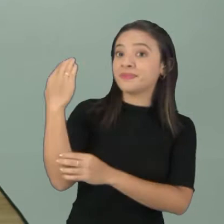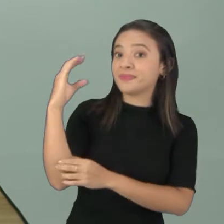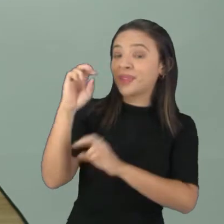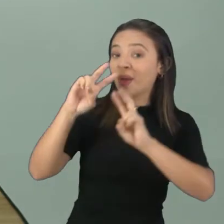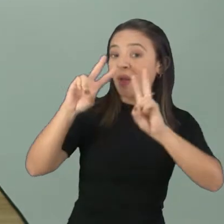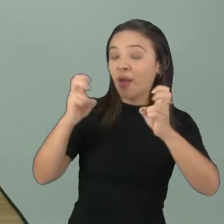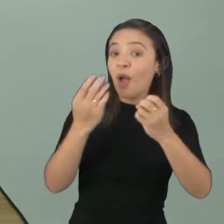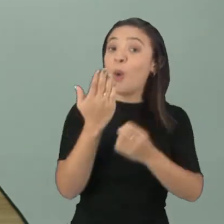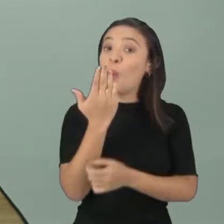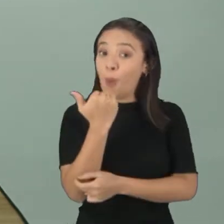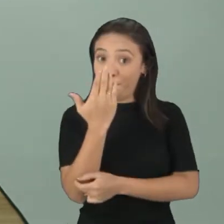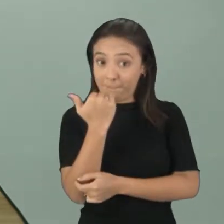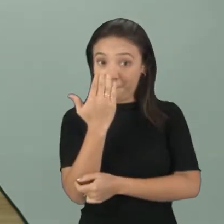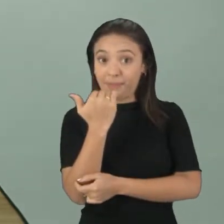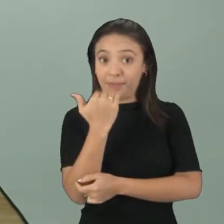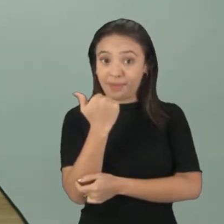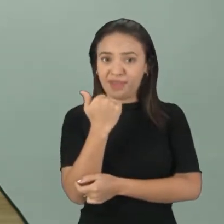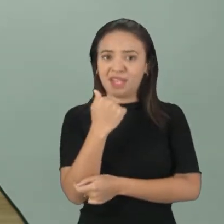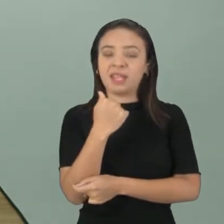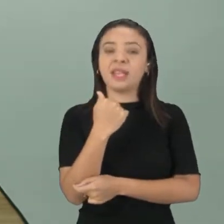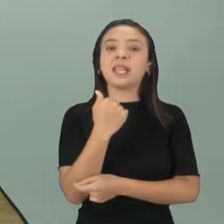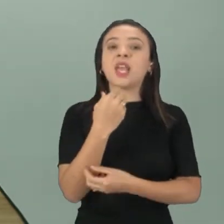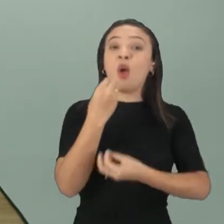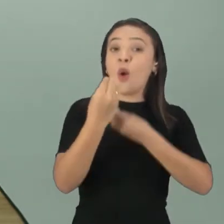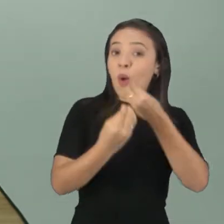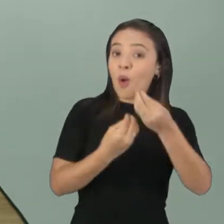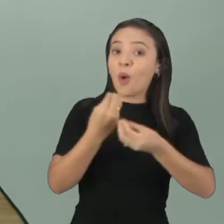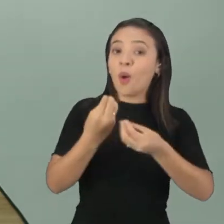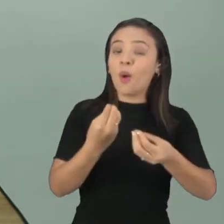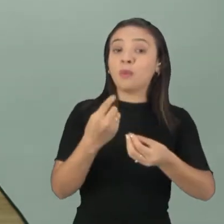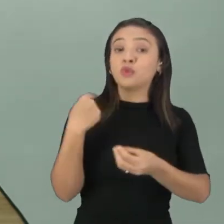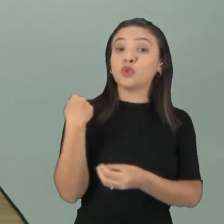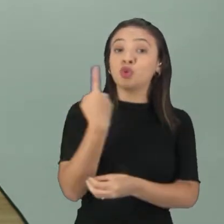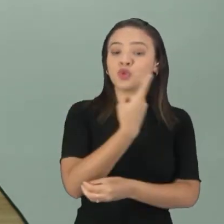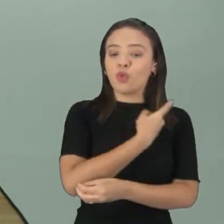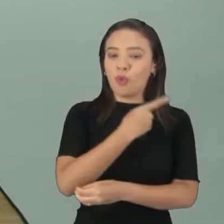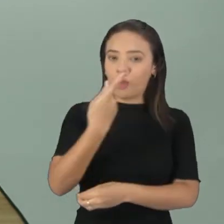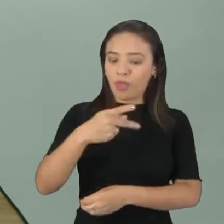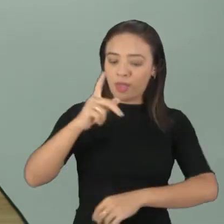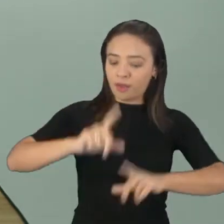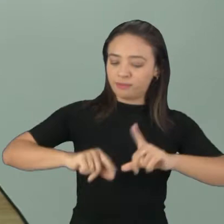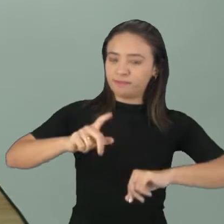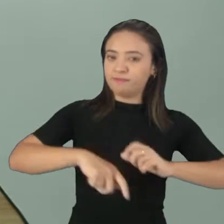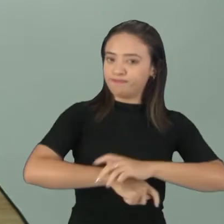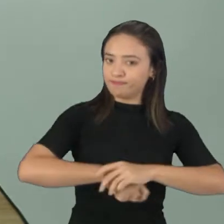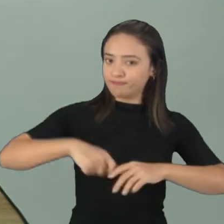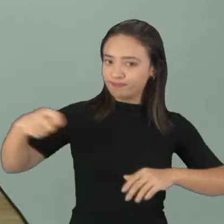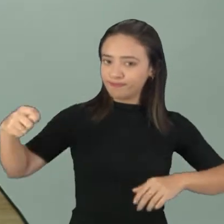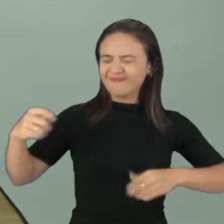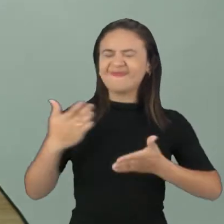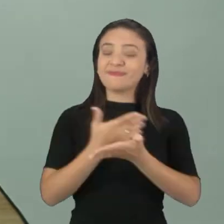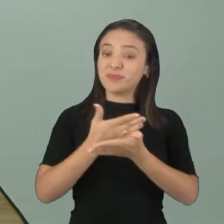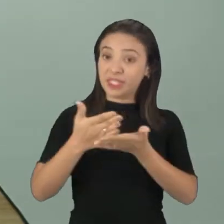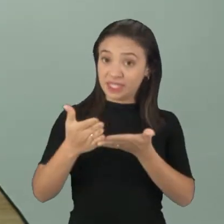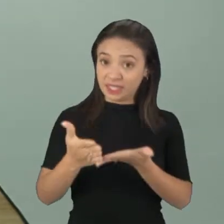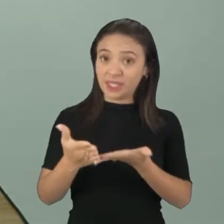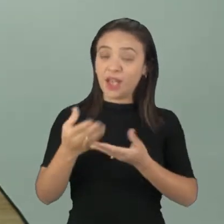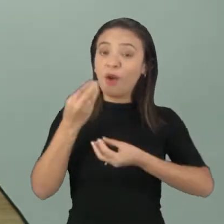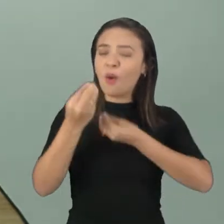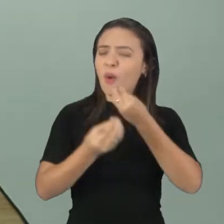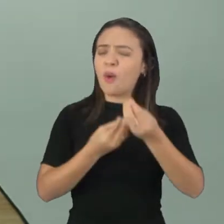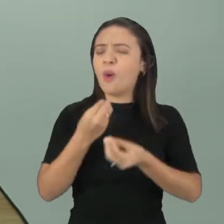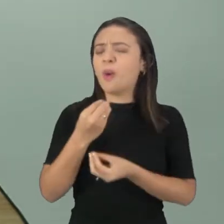alimentação, hábitos alimentares da população acriana. Vamos começar nossa aula falando sobre a